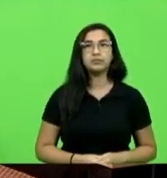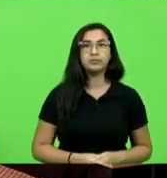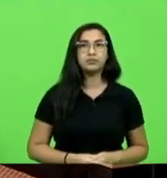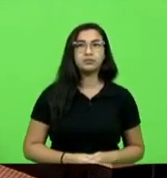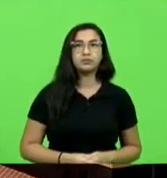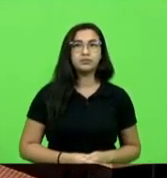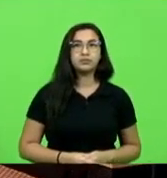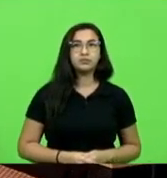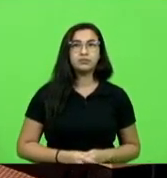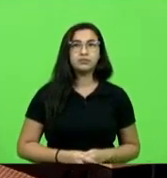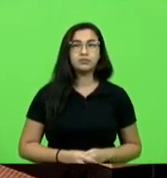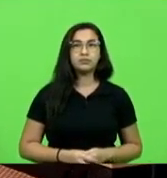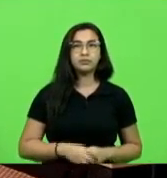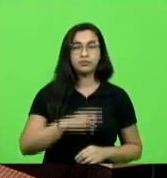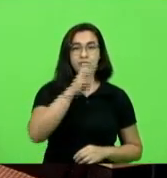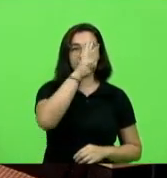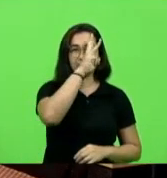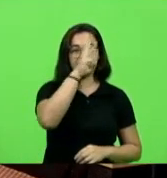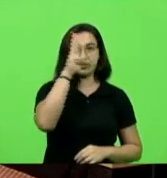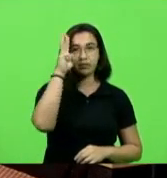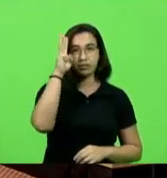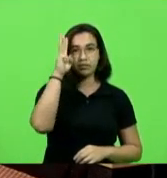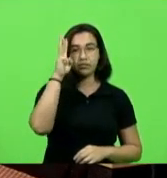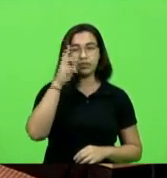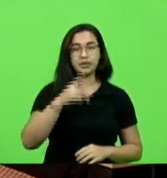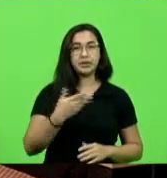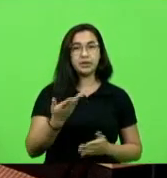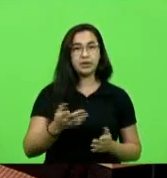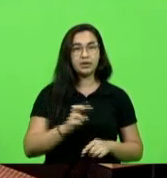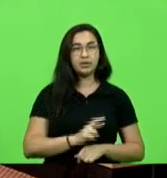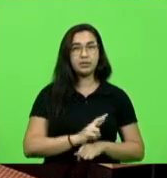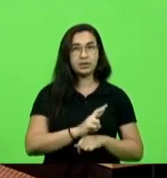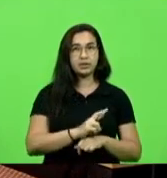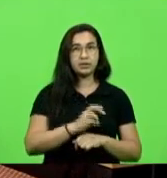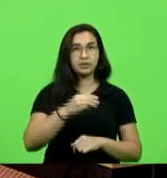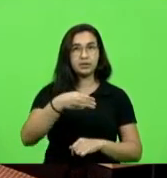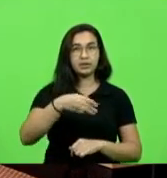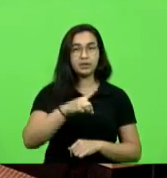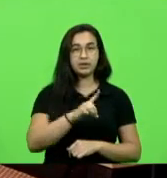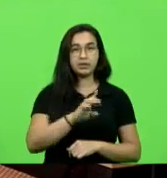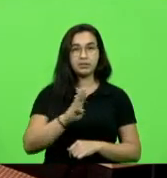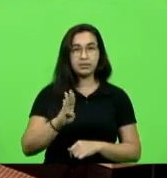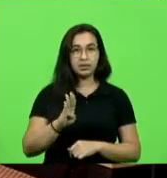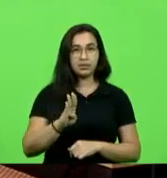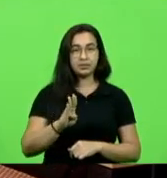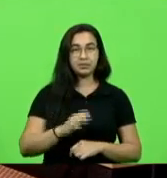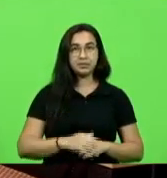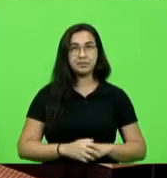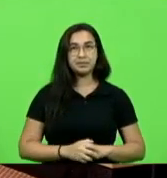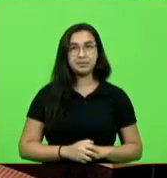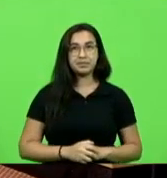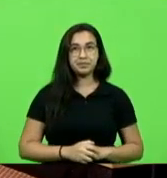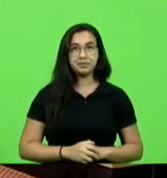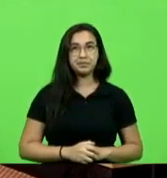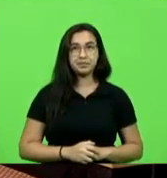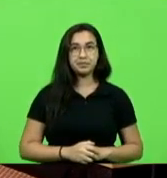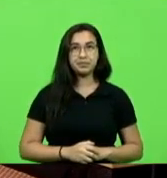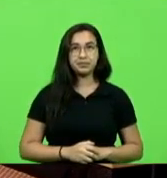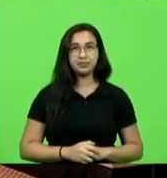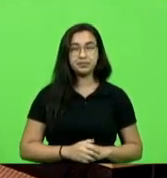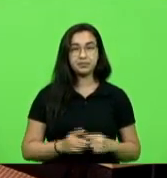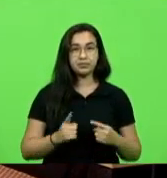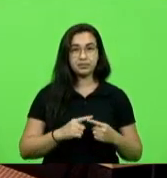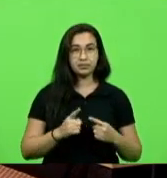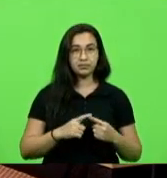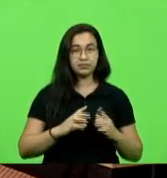Vonney fala no nome do MDB depois na sequência pela ordem pela ordem aqui então o primeiro partido